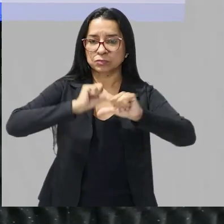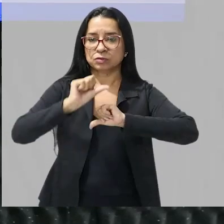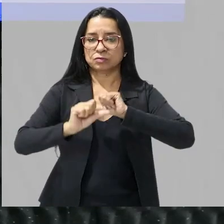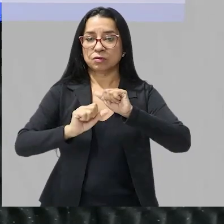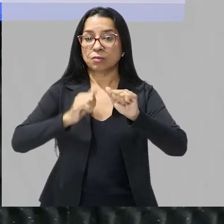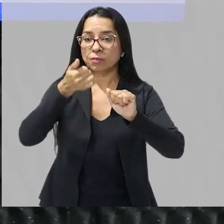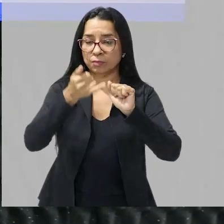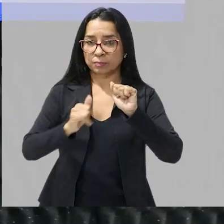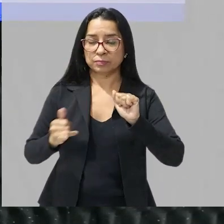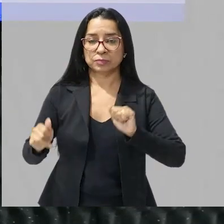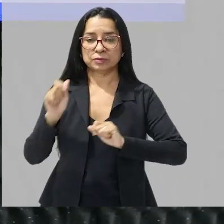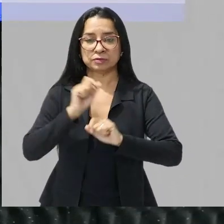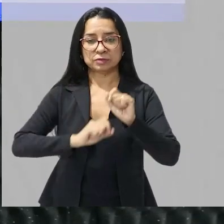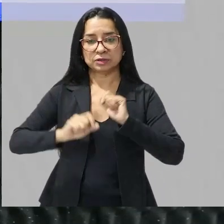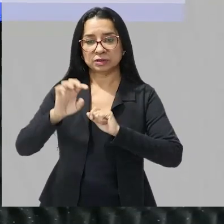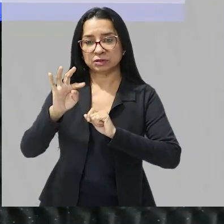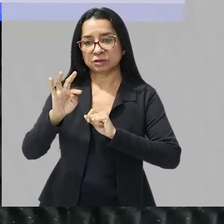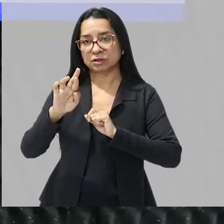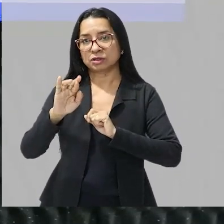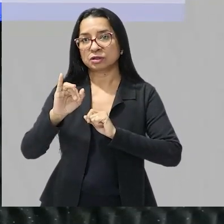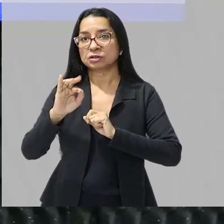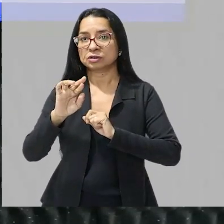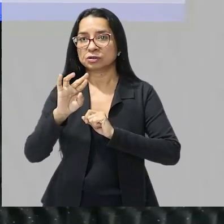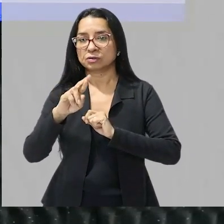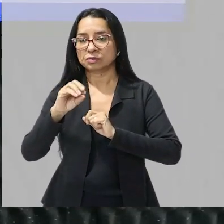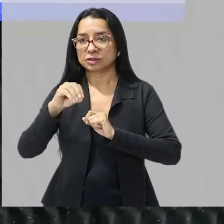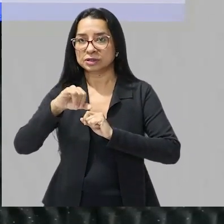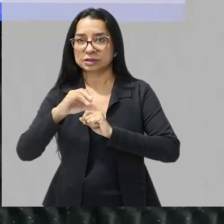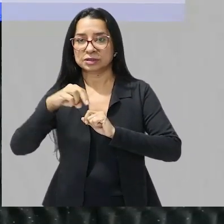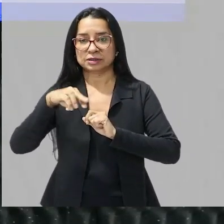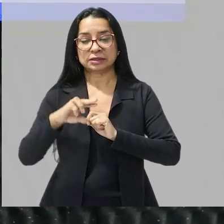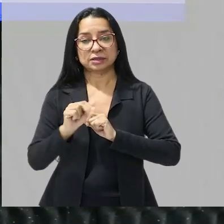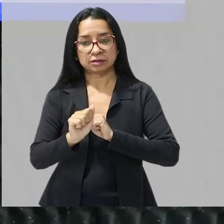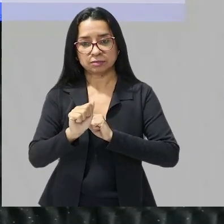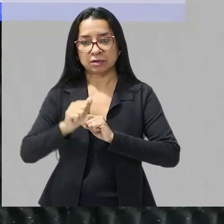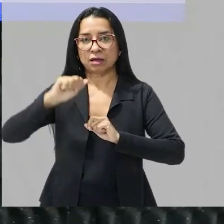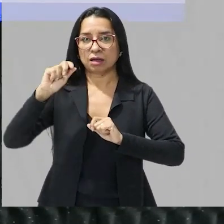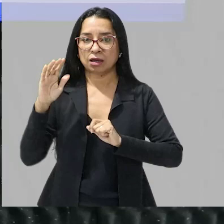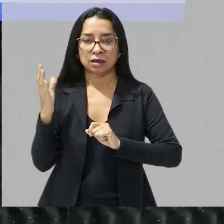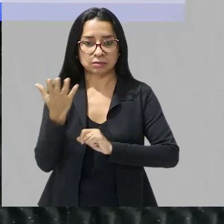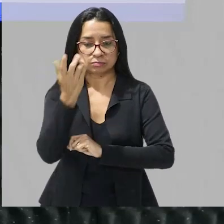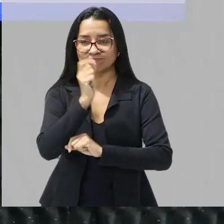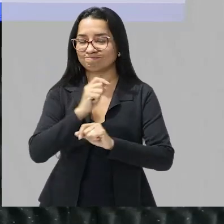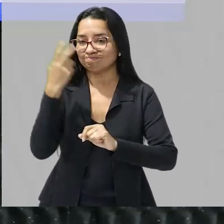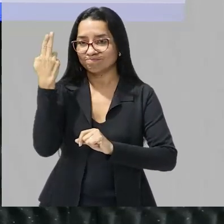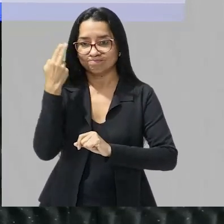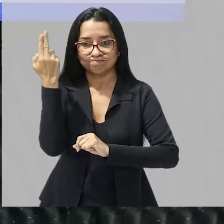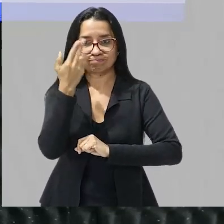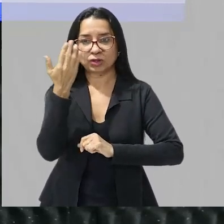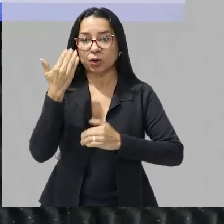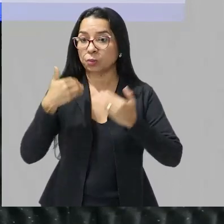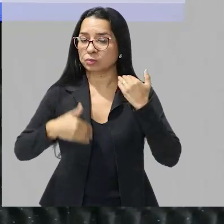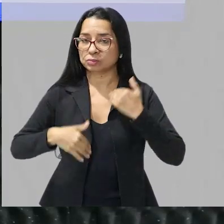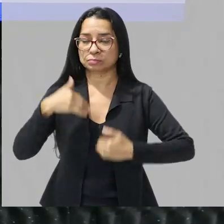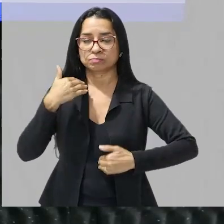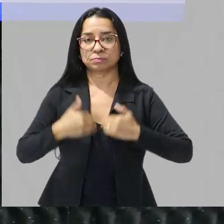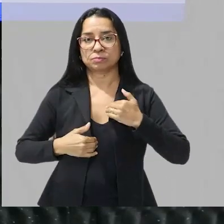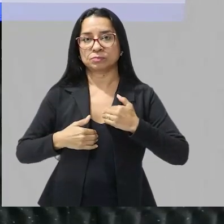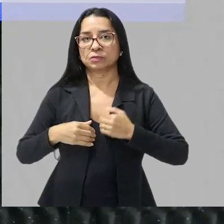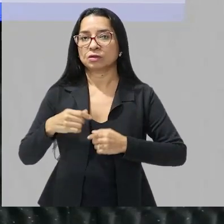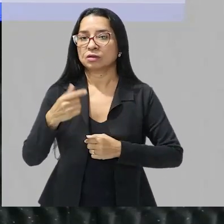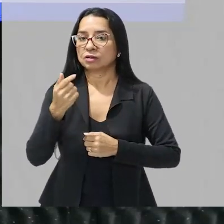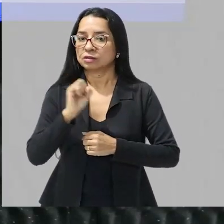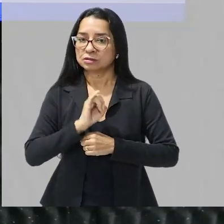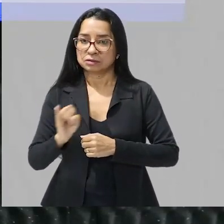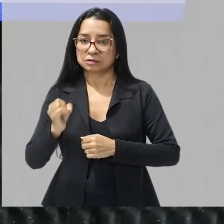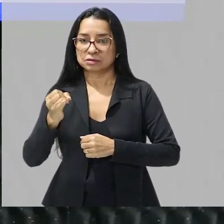aminoácido aqui em tirosina isso é o que acontece de maneira normal no organismo agora se ela não estiver presente aqui ó olha